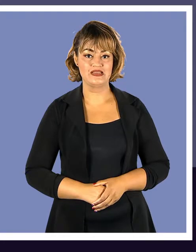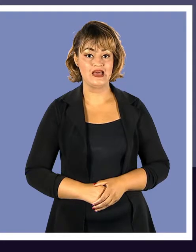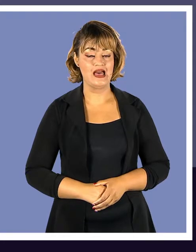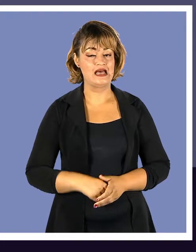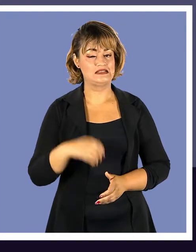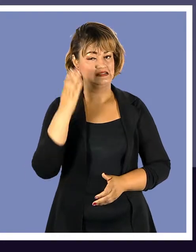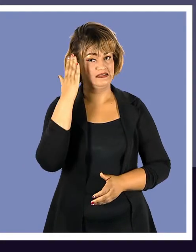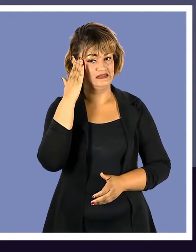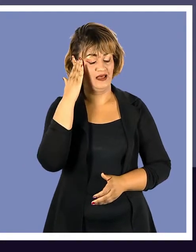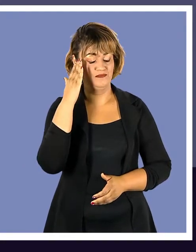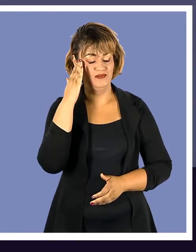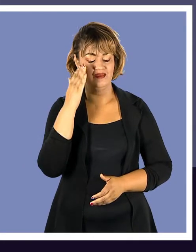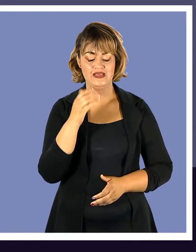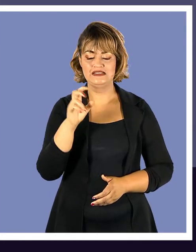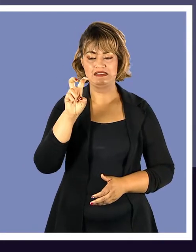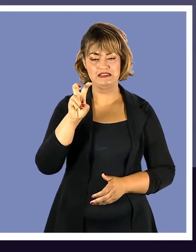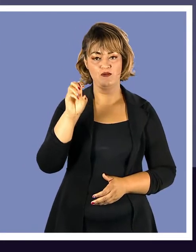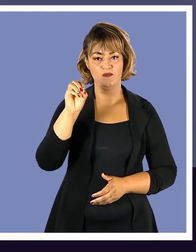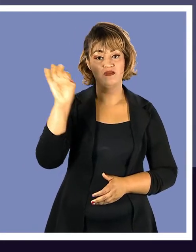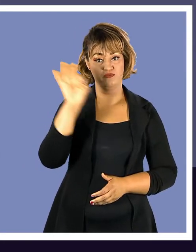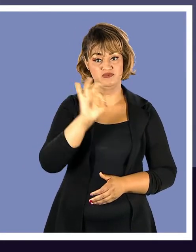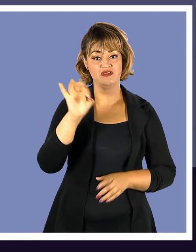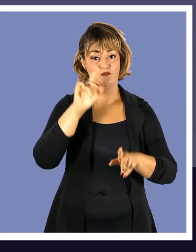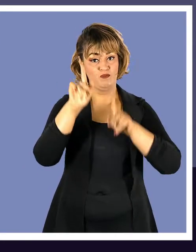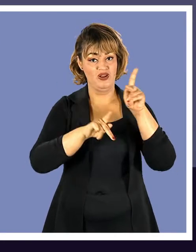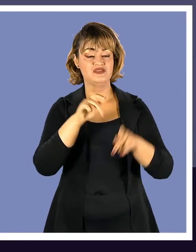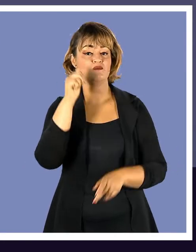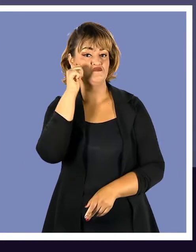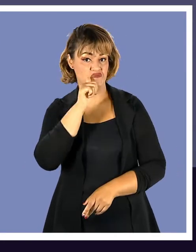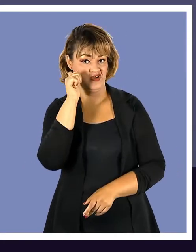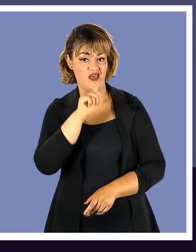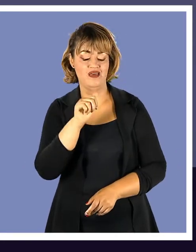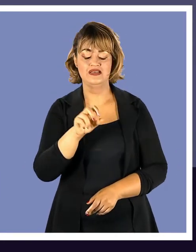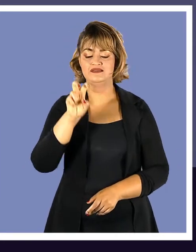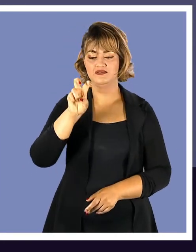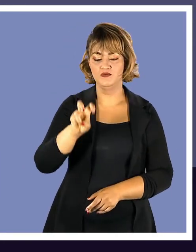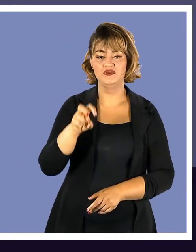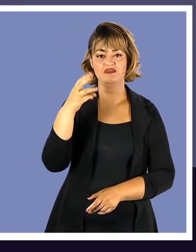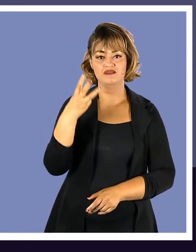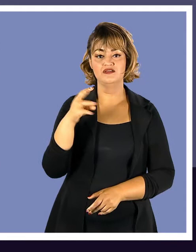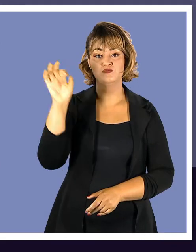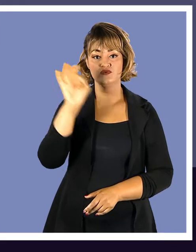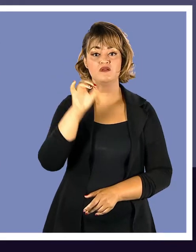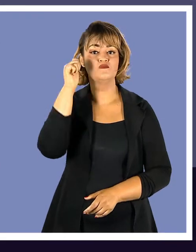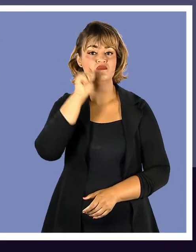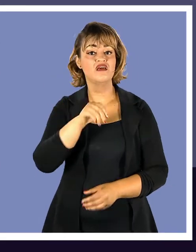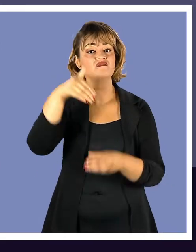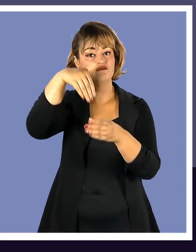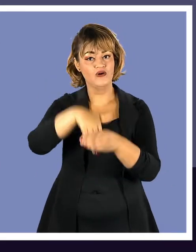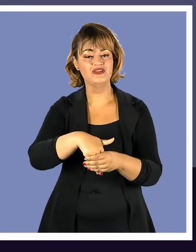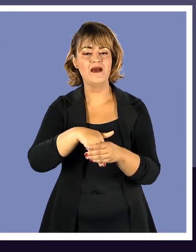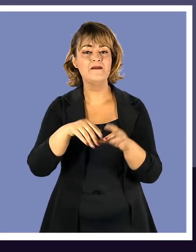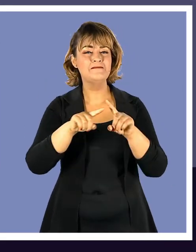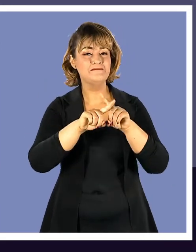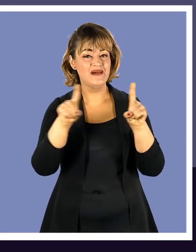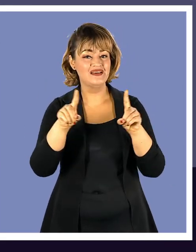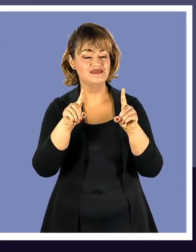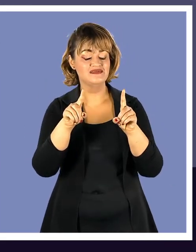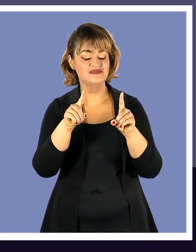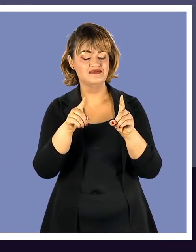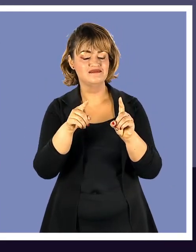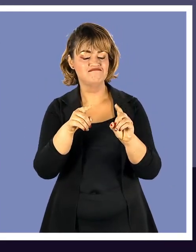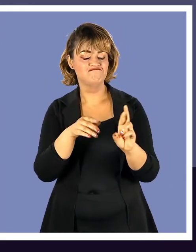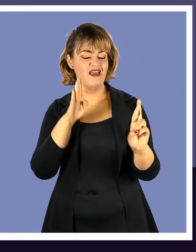Embora sejamos mais de 50% da população, mais de 53% do eleitorado, ainda existe uma